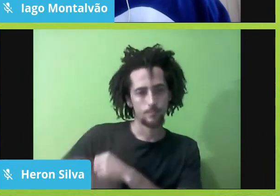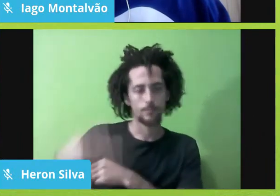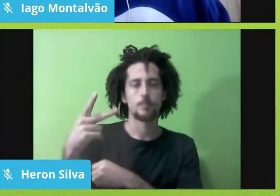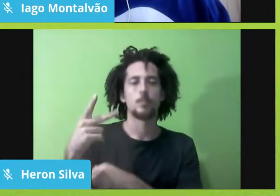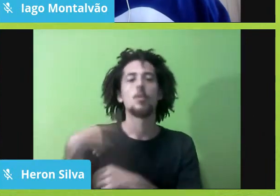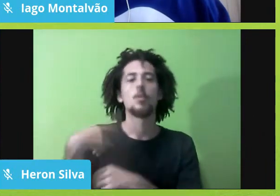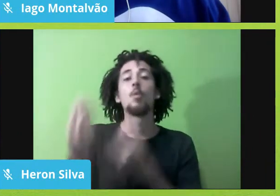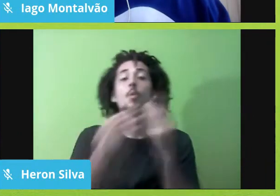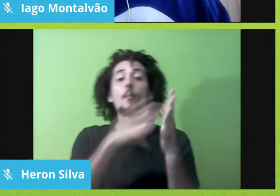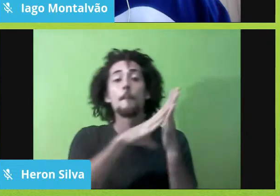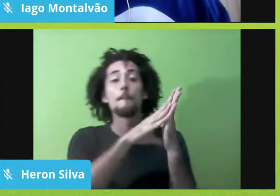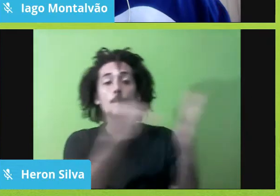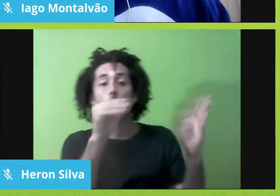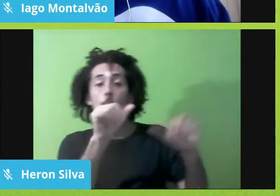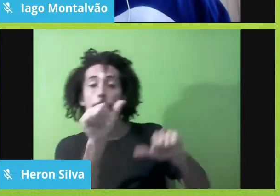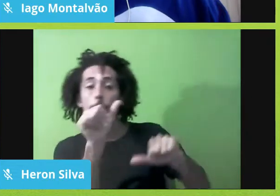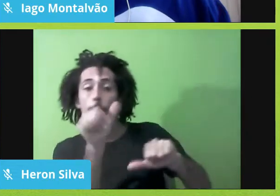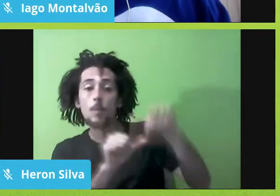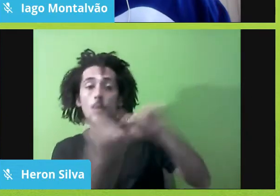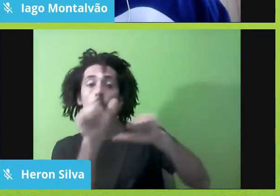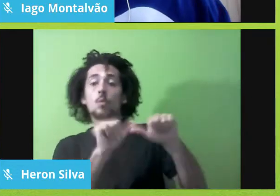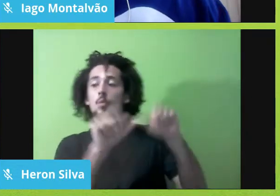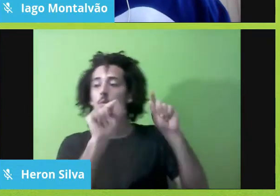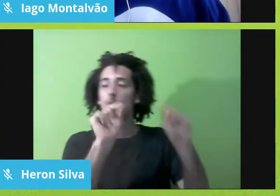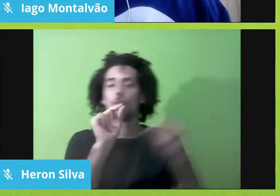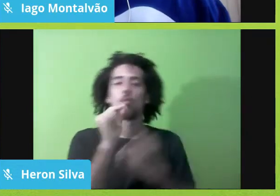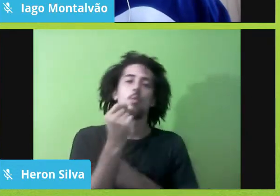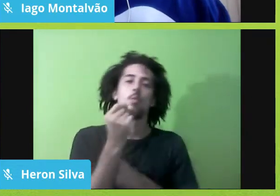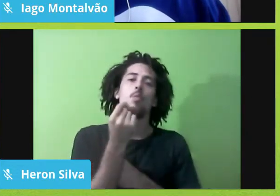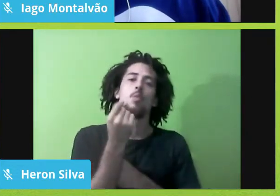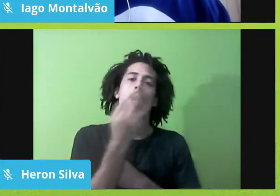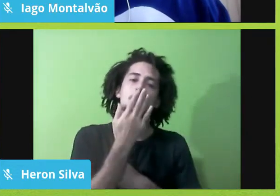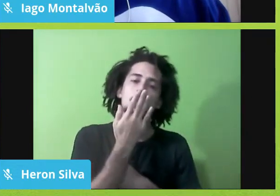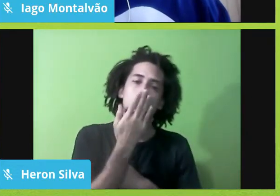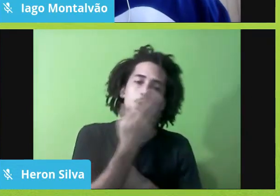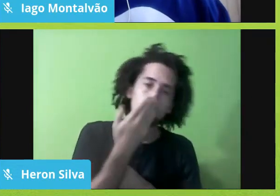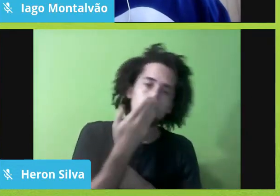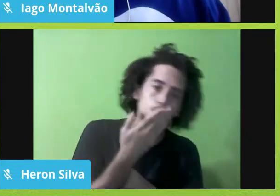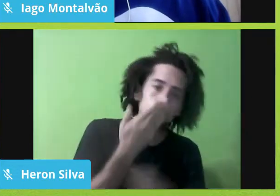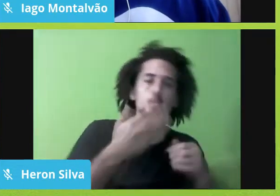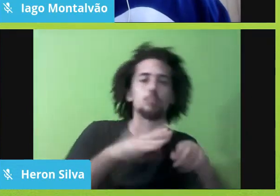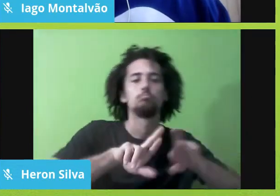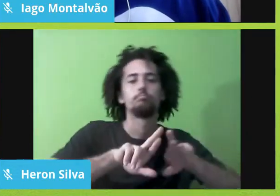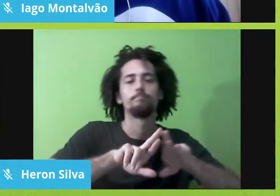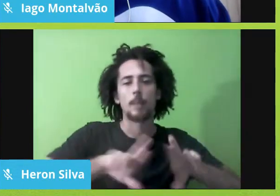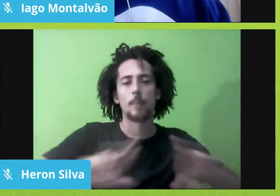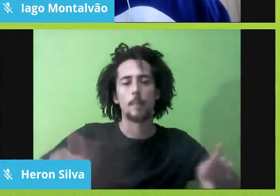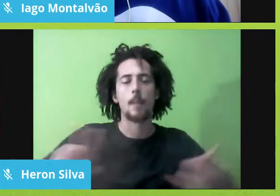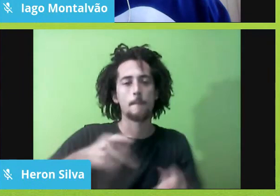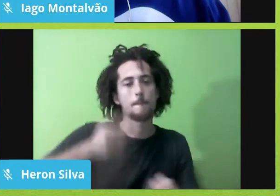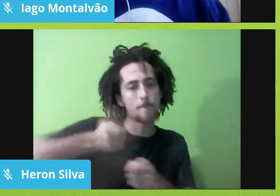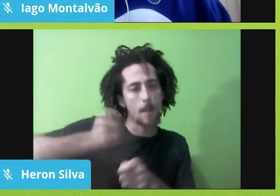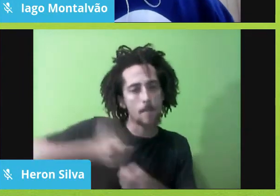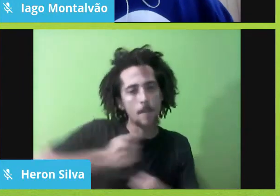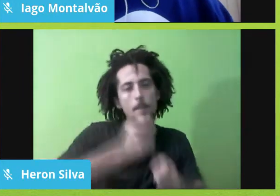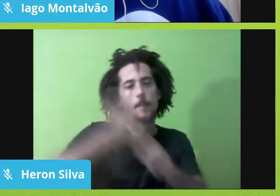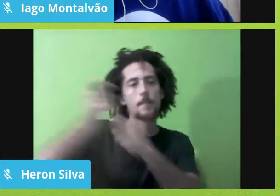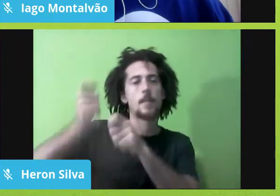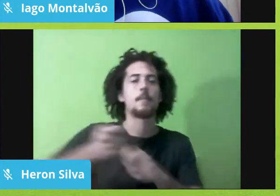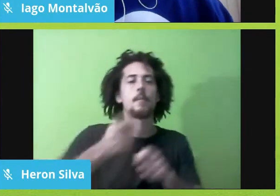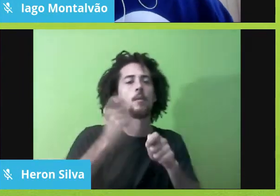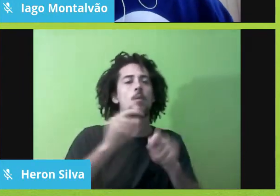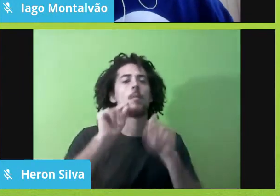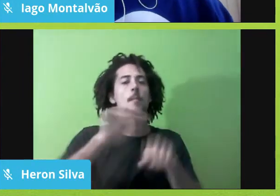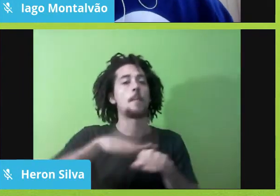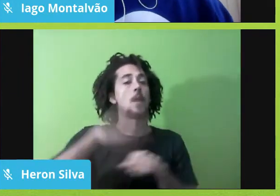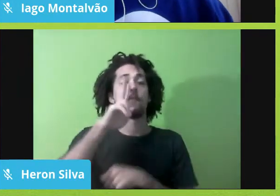ciclos, né, da cana-de-açúcar, da mineração, sempre com essa percepção de exploração máxima da natureza no